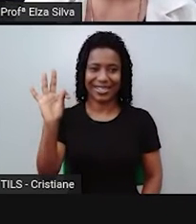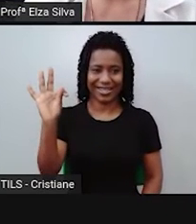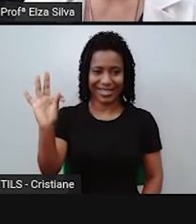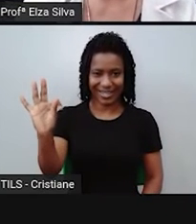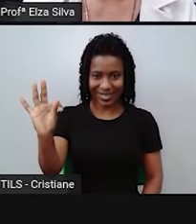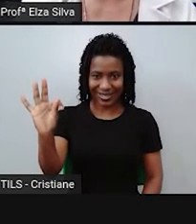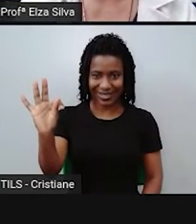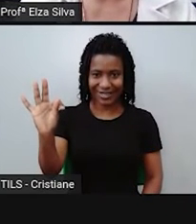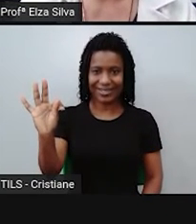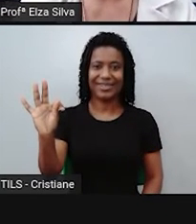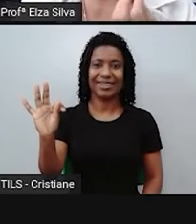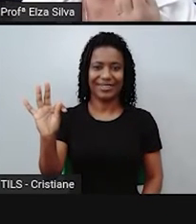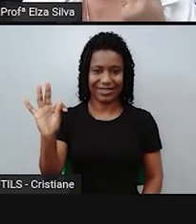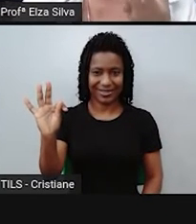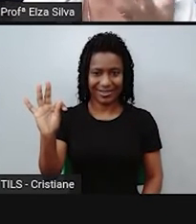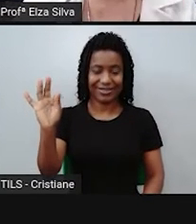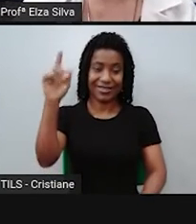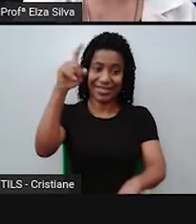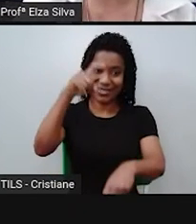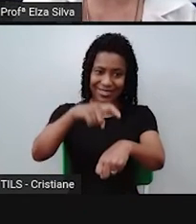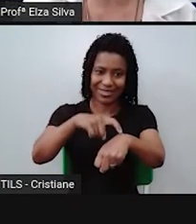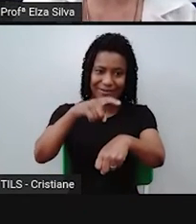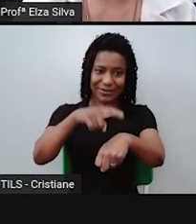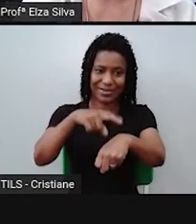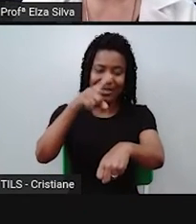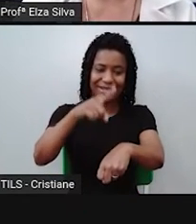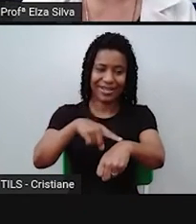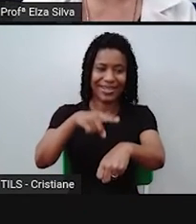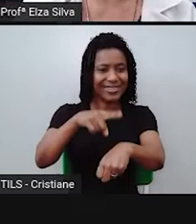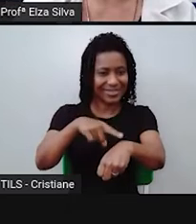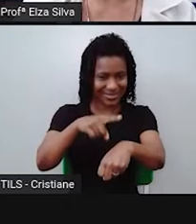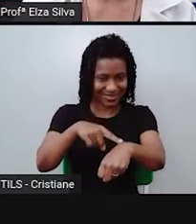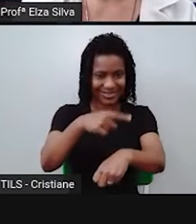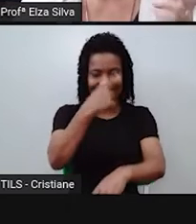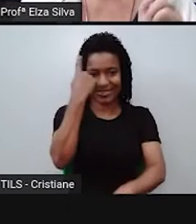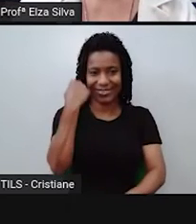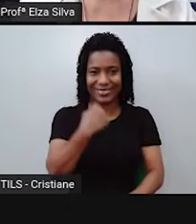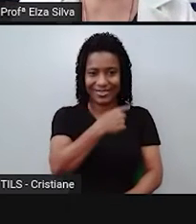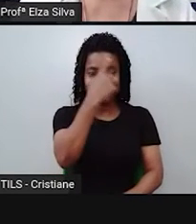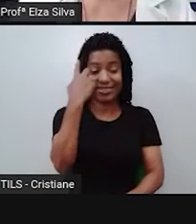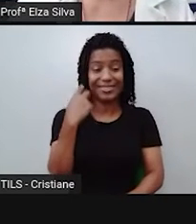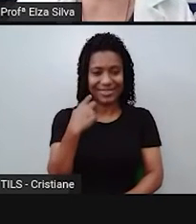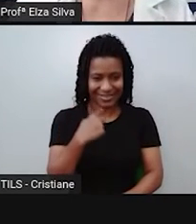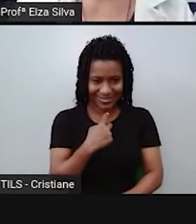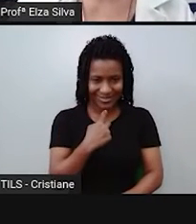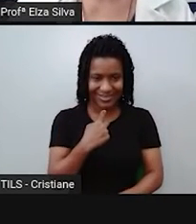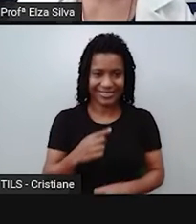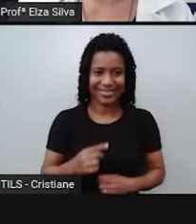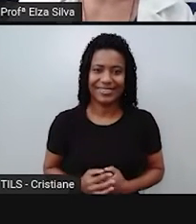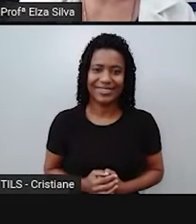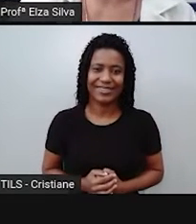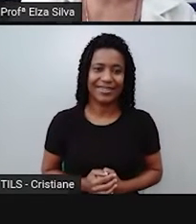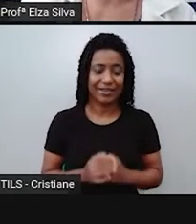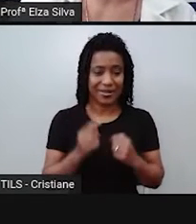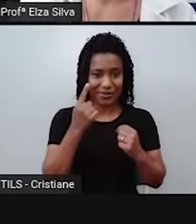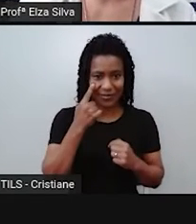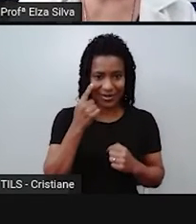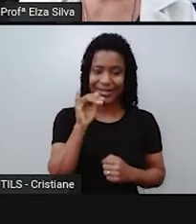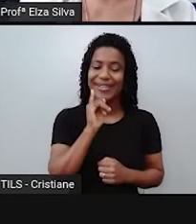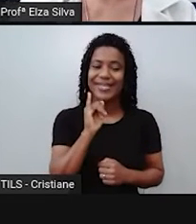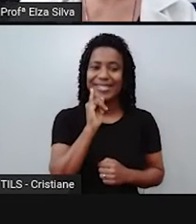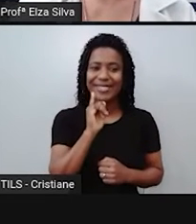hora. Quando nós nos referirmos às horas. Vejamos aqui abaixo alguns exemplos.